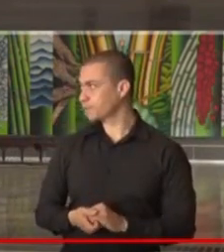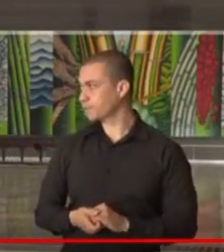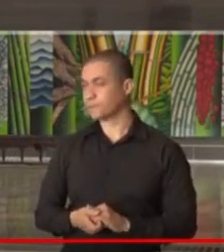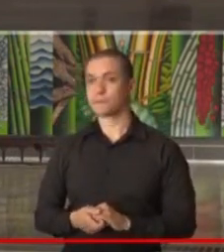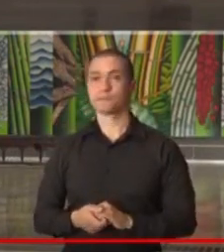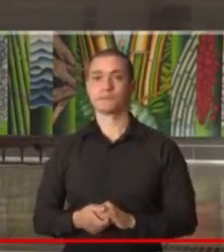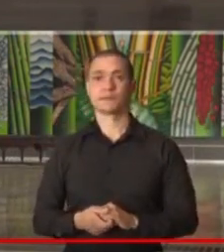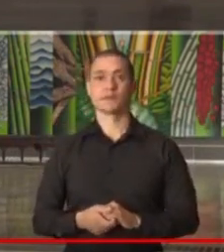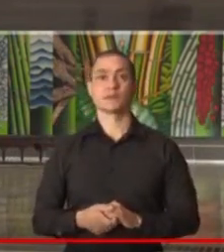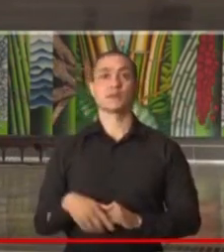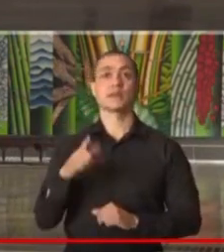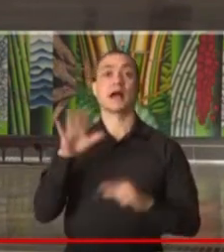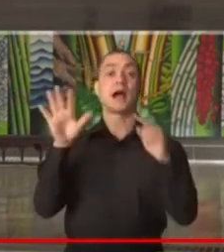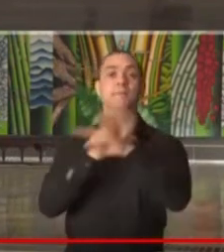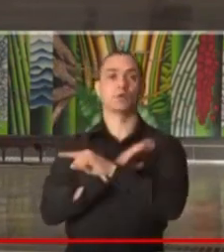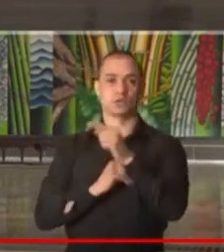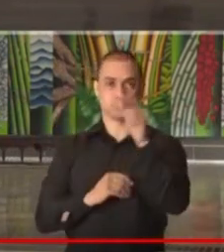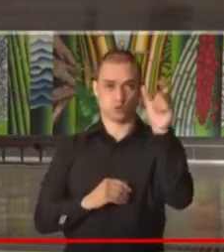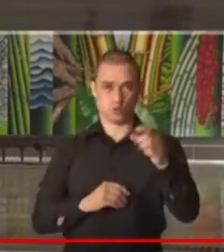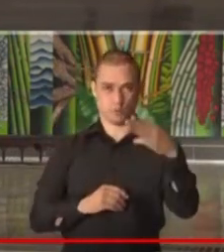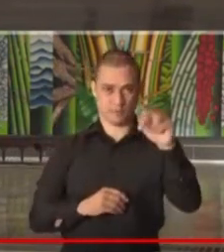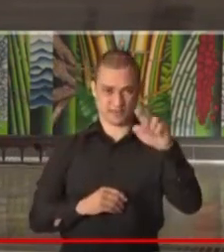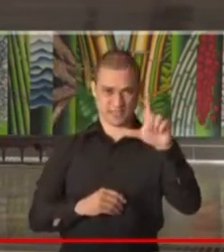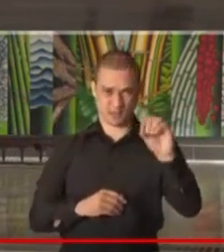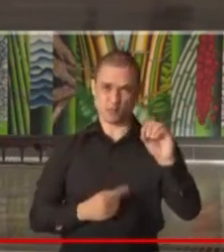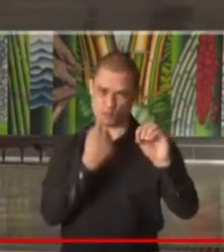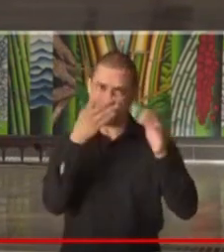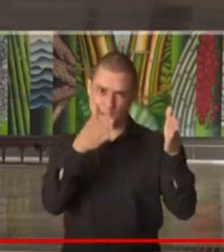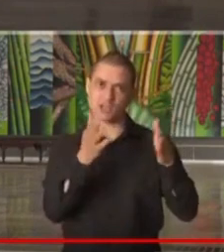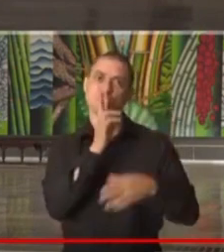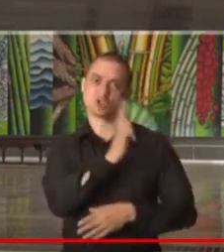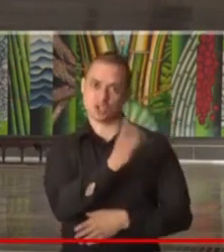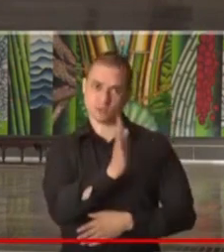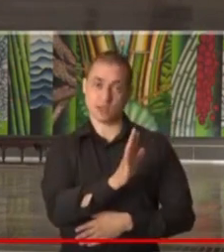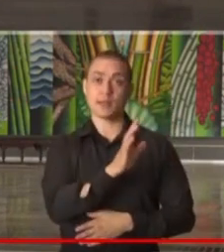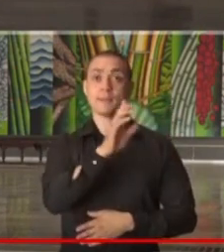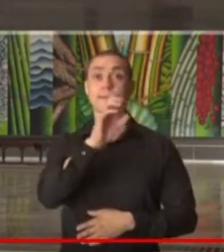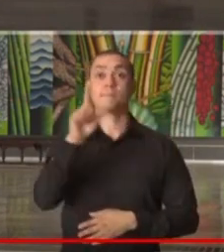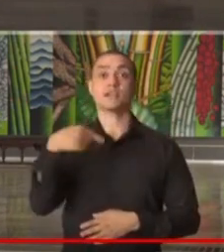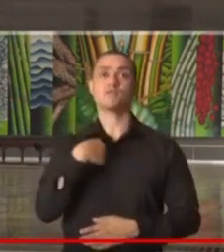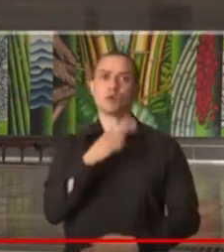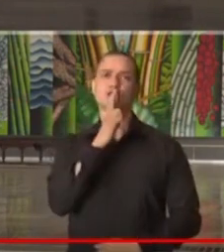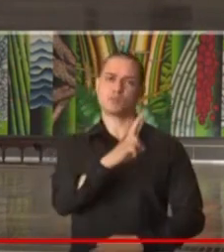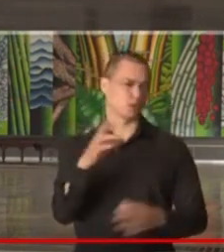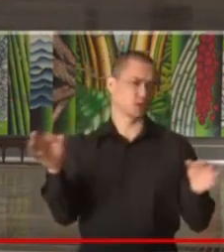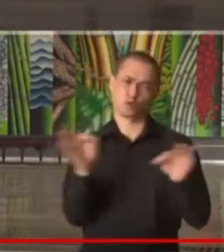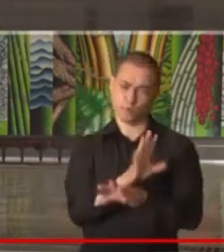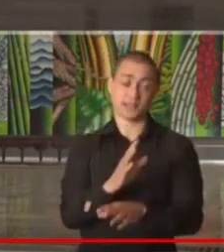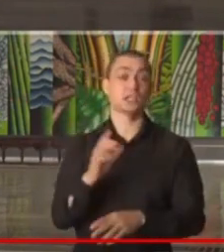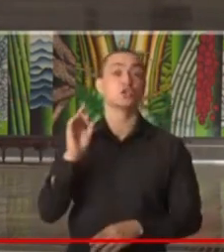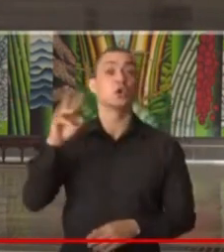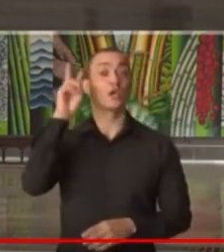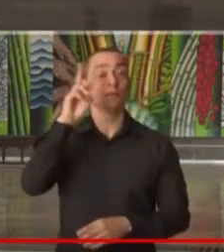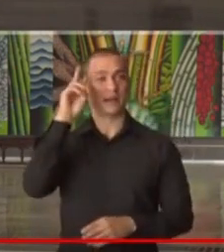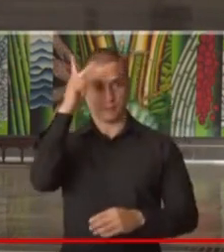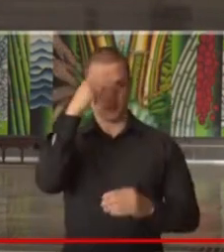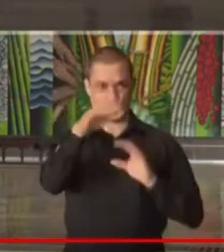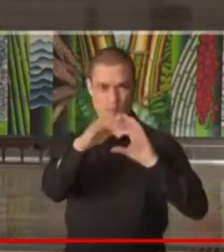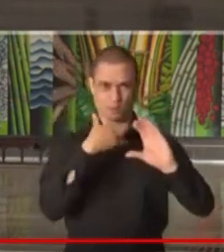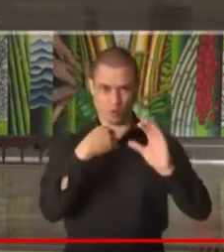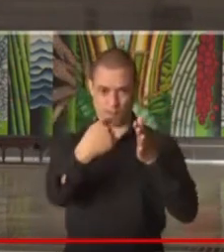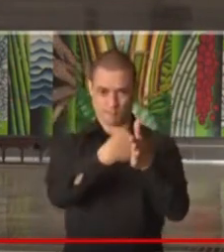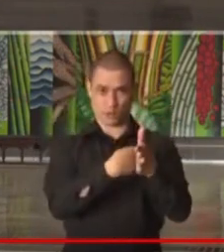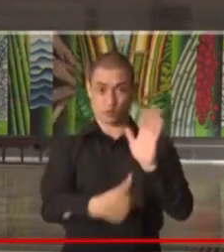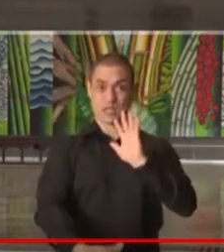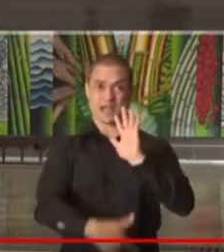Parte da pergunta do jornalista Marcelo Lorenzetto já foi respondida, mas nós vamos aqui fazer a resposta completa. Lembrando que os jornalistas que mandaram